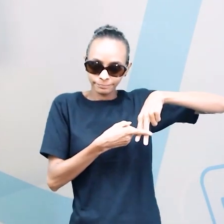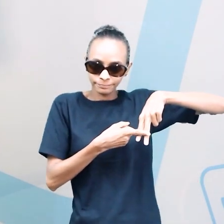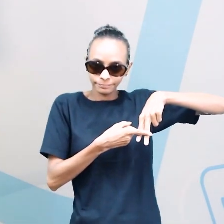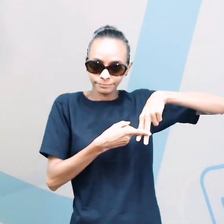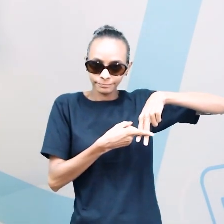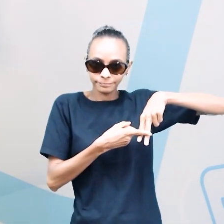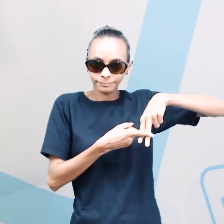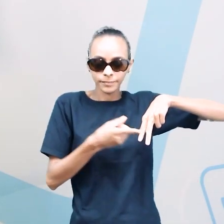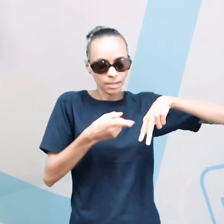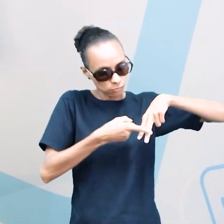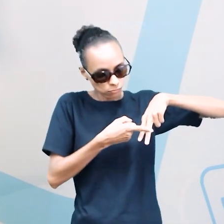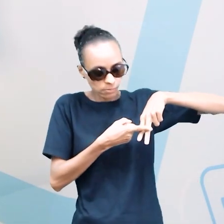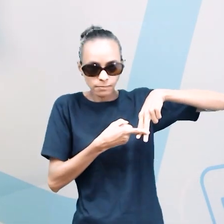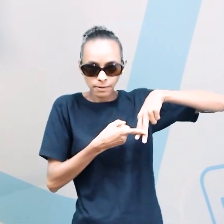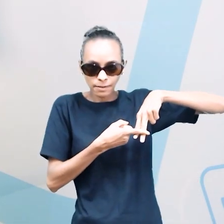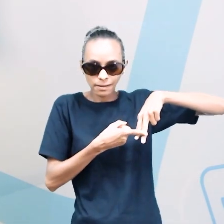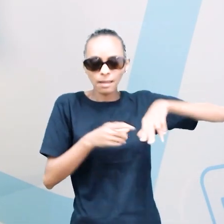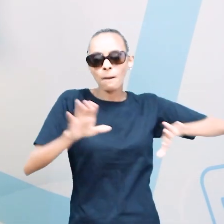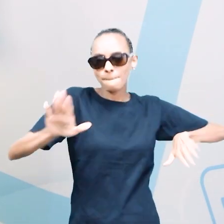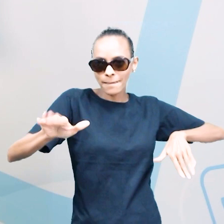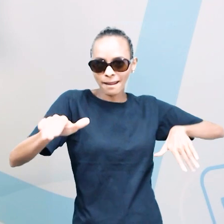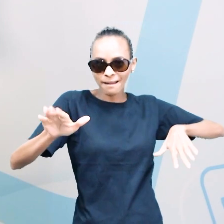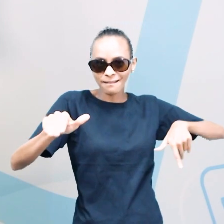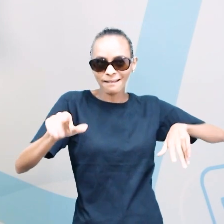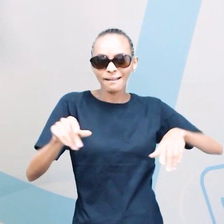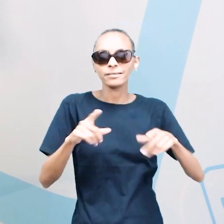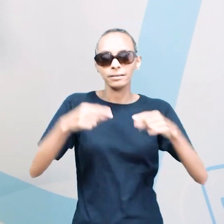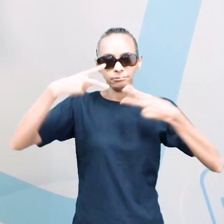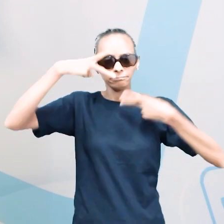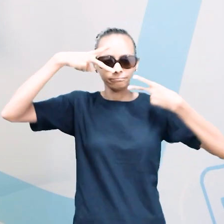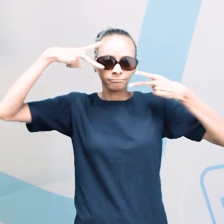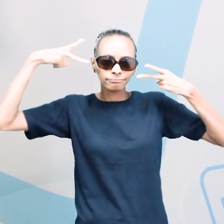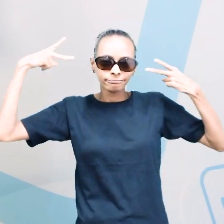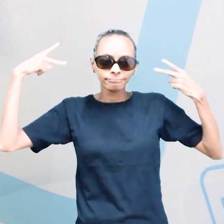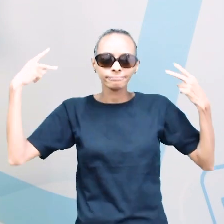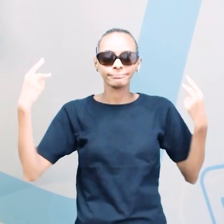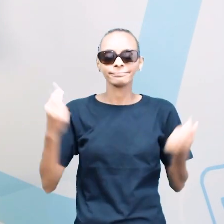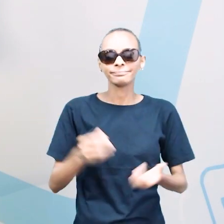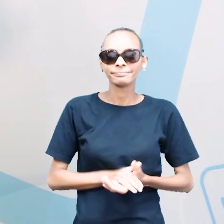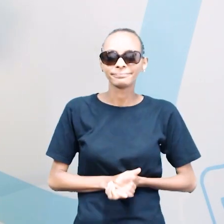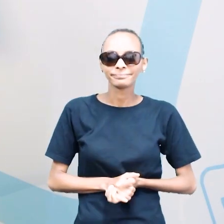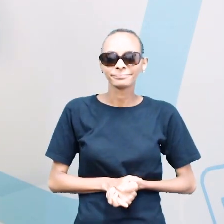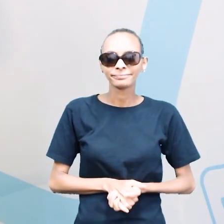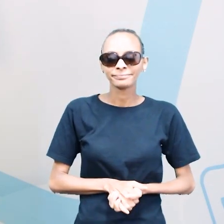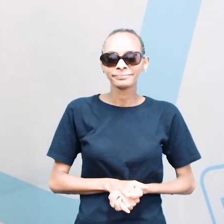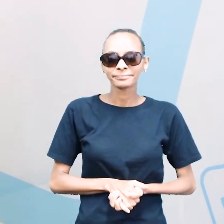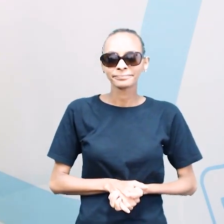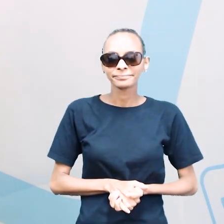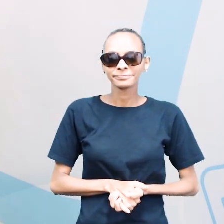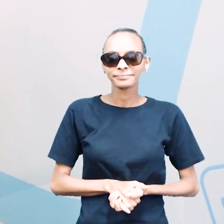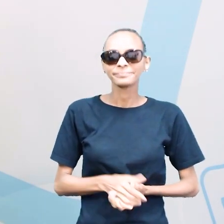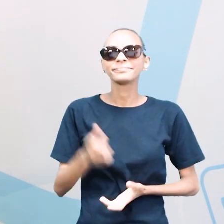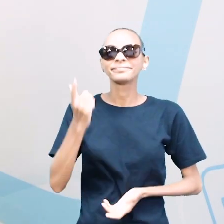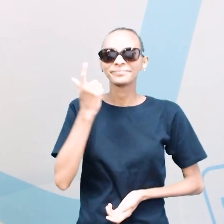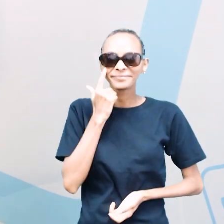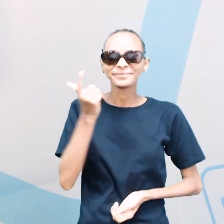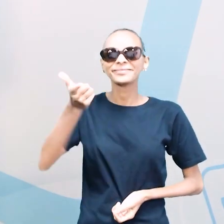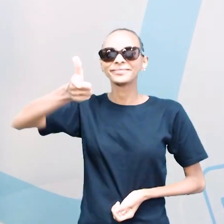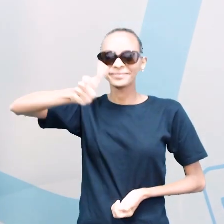trunks, swimsuit, bikini. Mais uma vez.